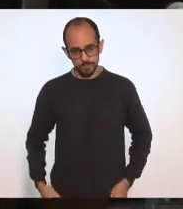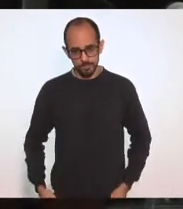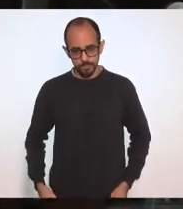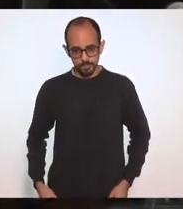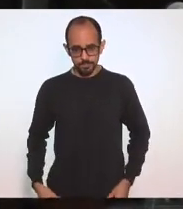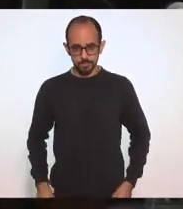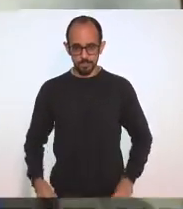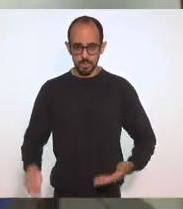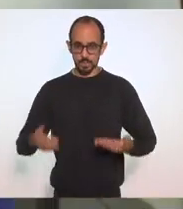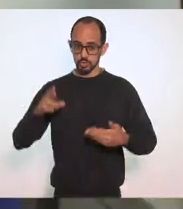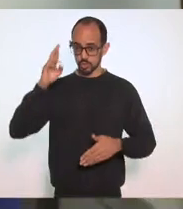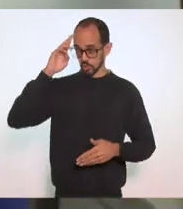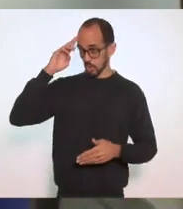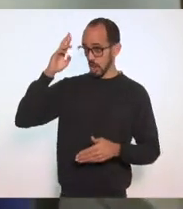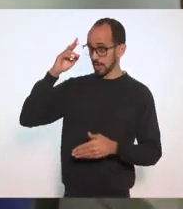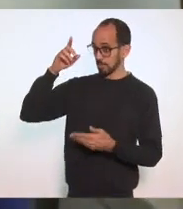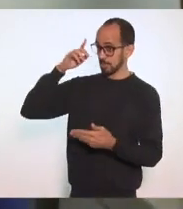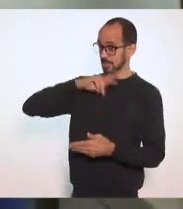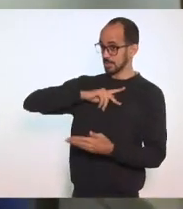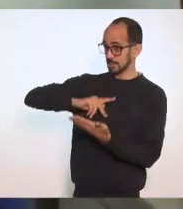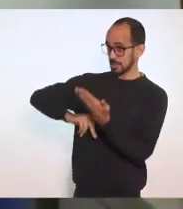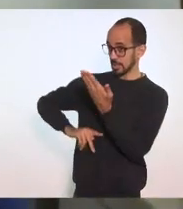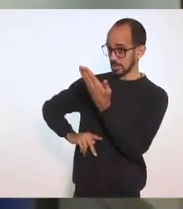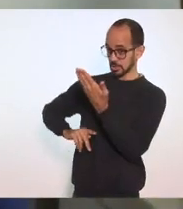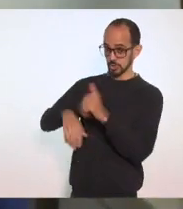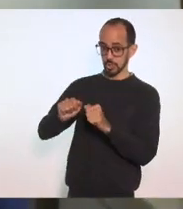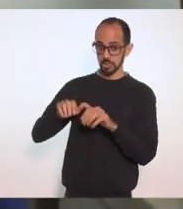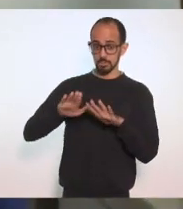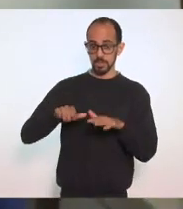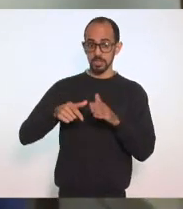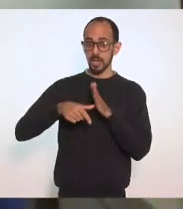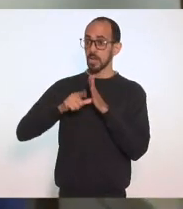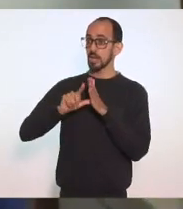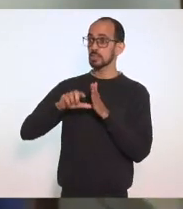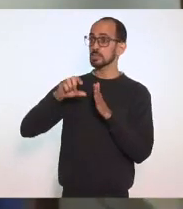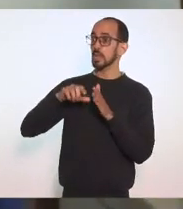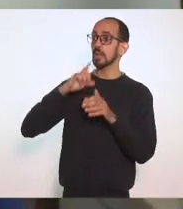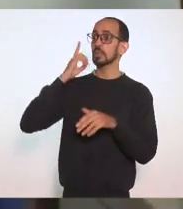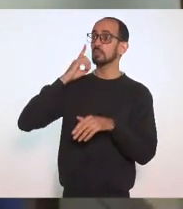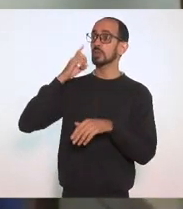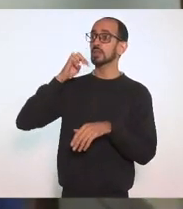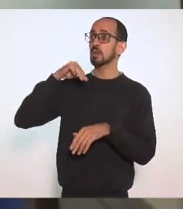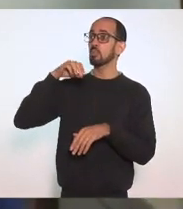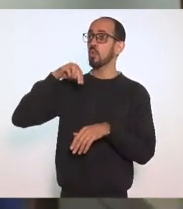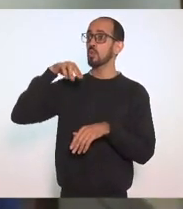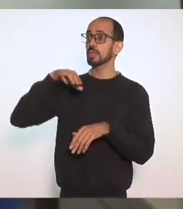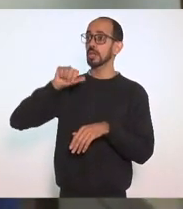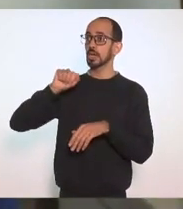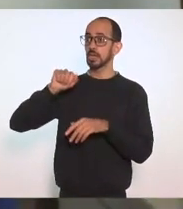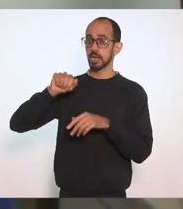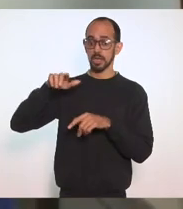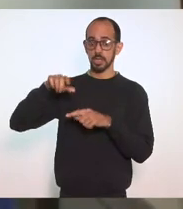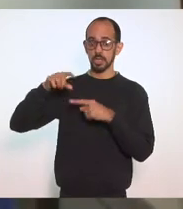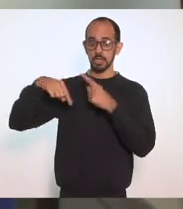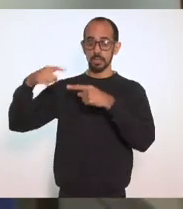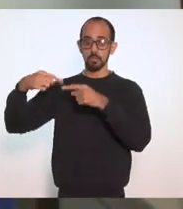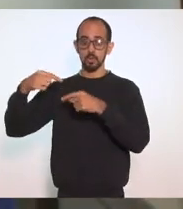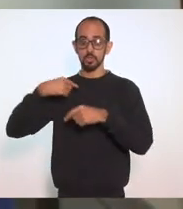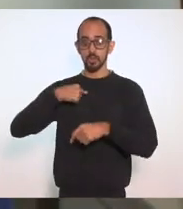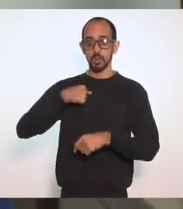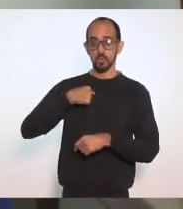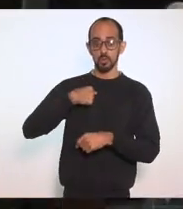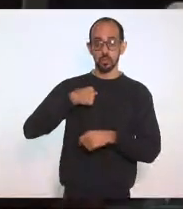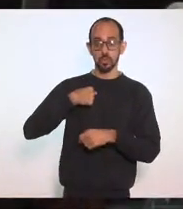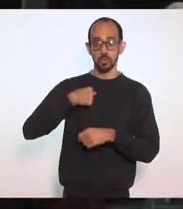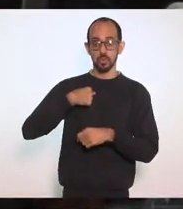Senhora presidente É que na minha frente Está a deputada Mônica Francisco Depois da Mônica Francisco Sou eu É só